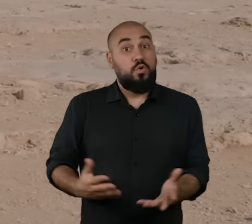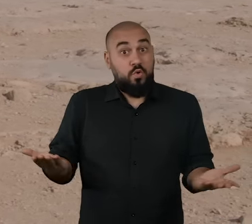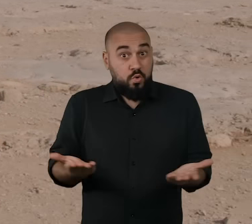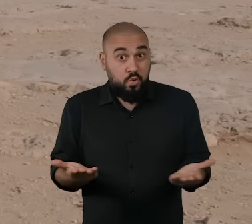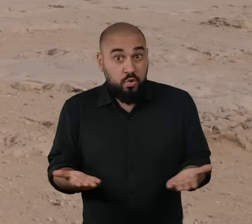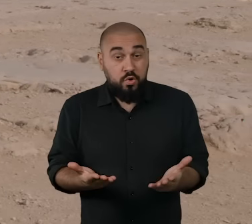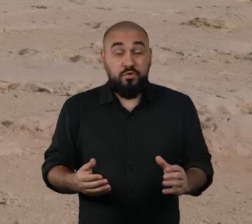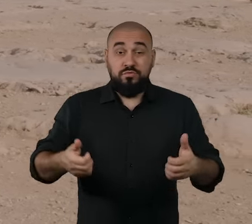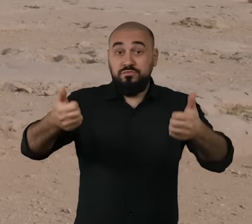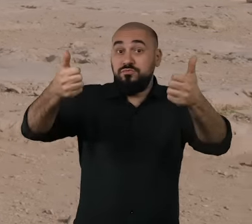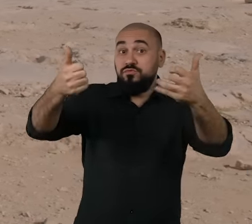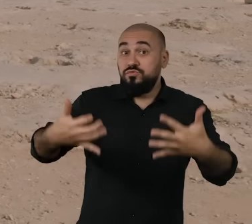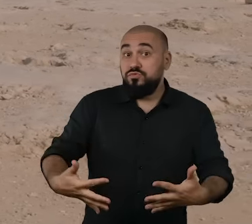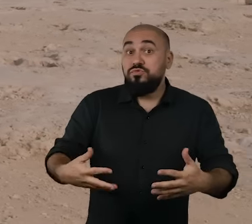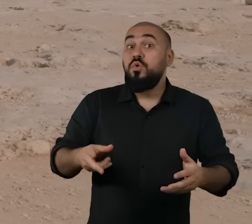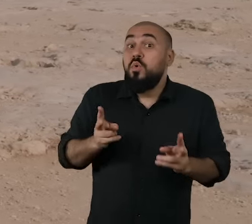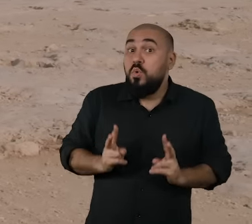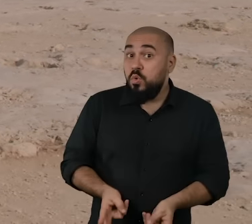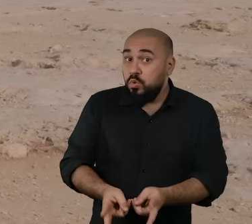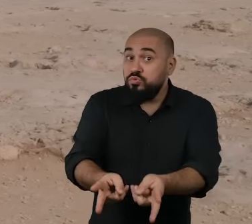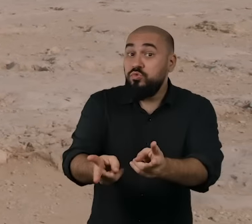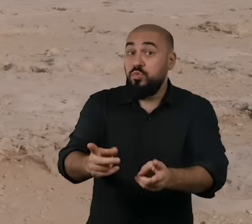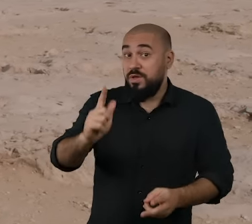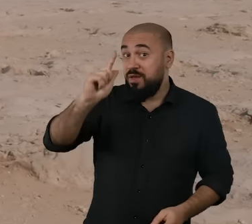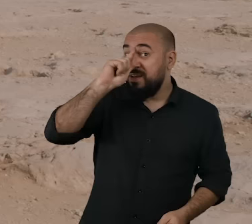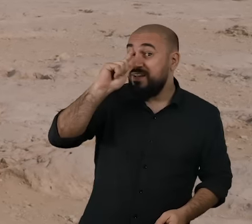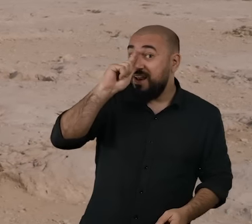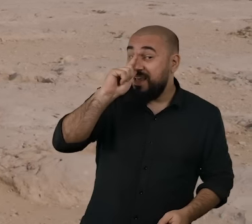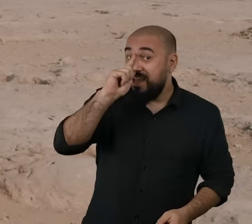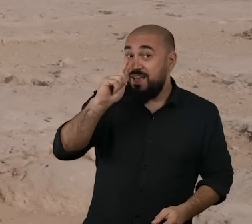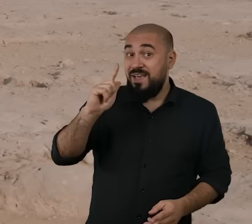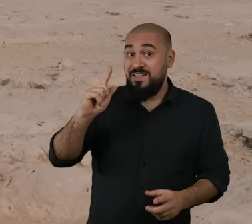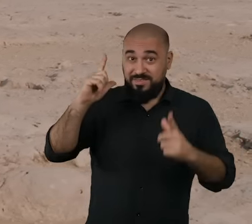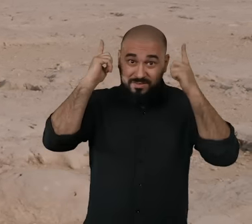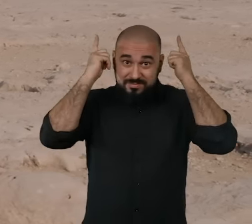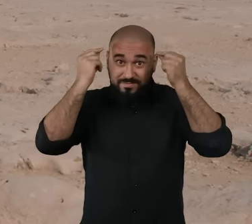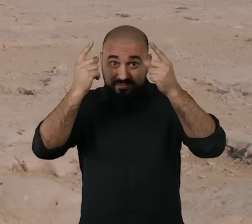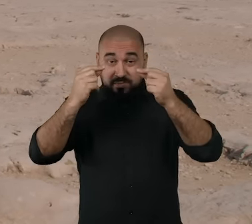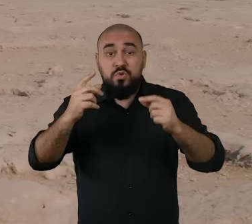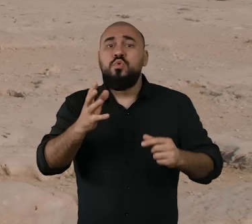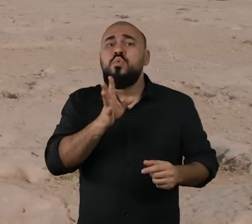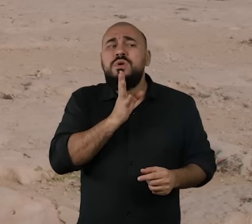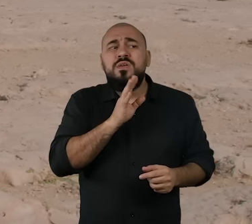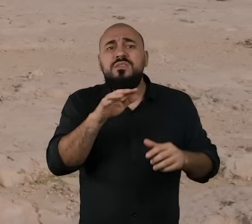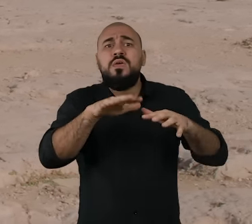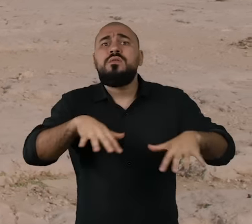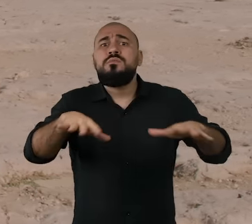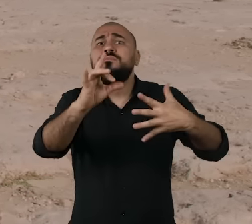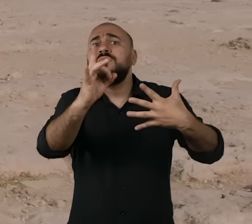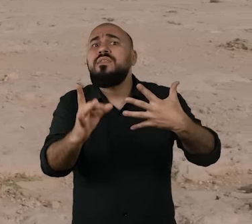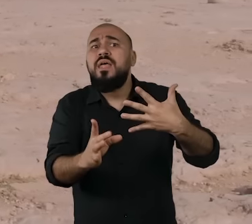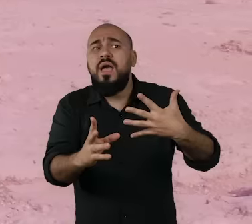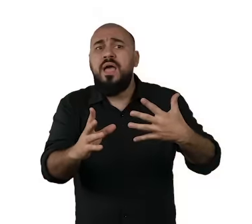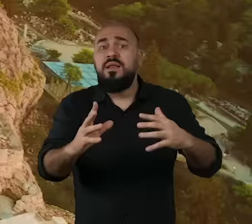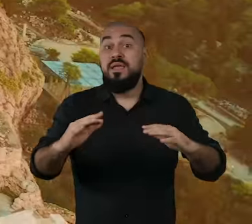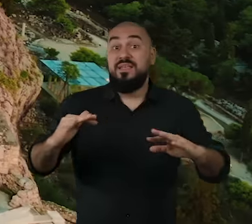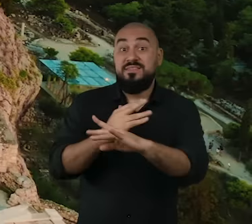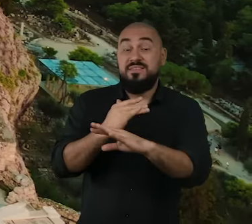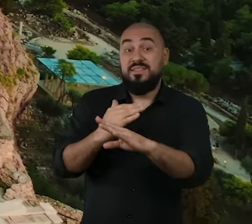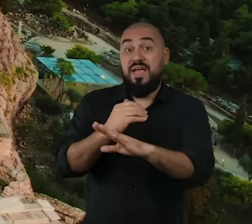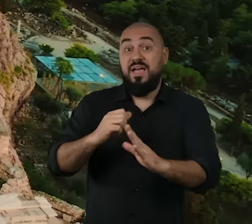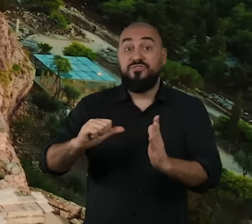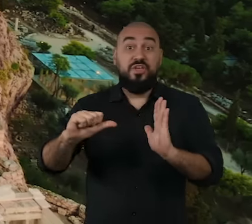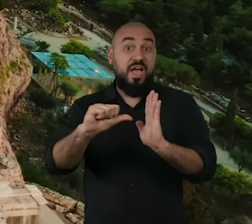No episódio de hoje, vamos continuar a nossa trajetória aqui pela Grécia, conhecendo em detalhes a cidade de Atenas, ou melhor, o